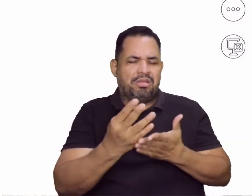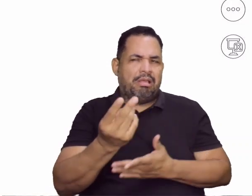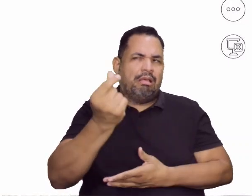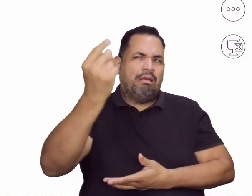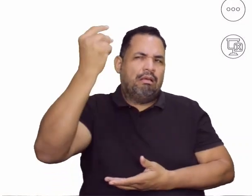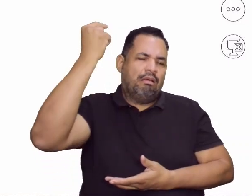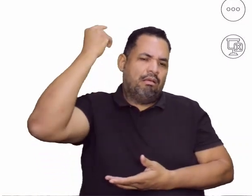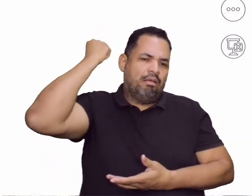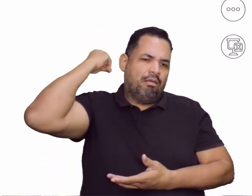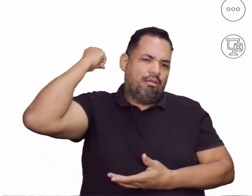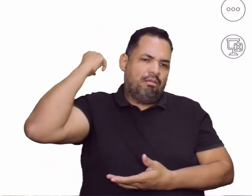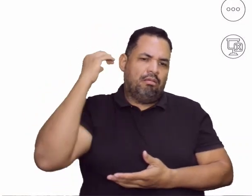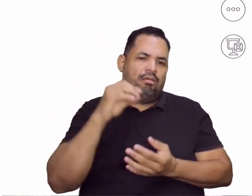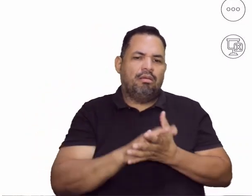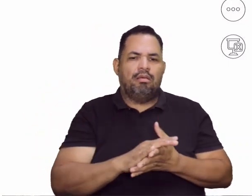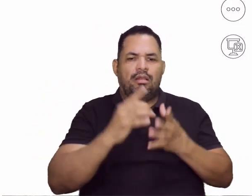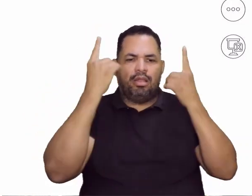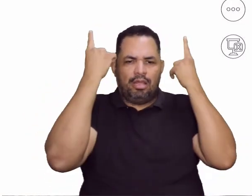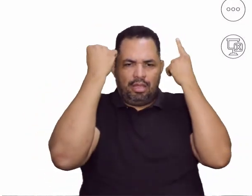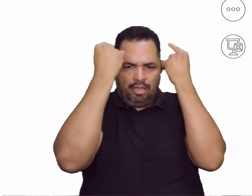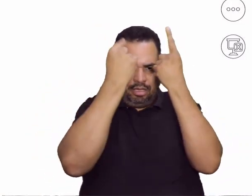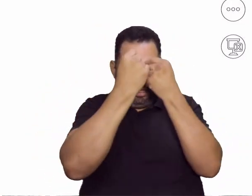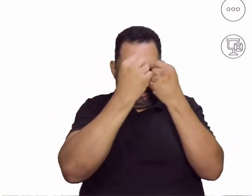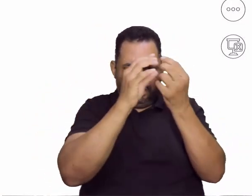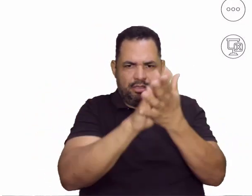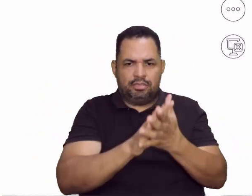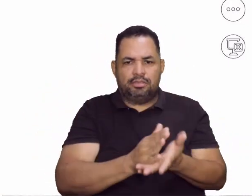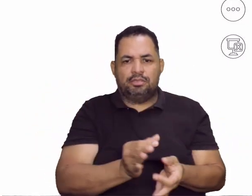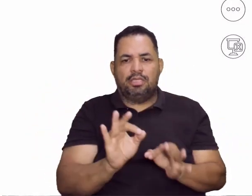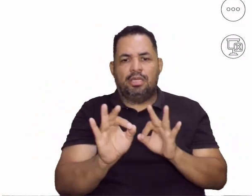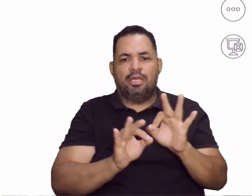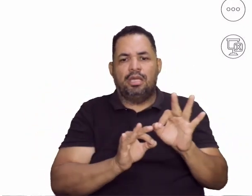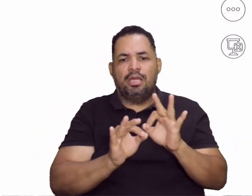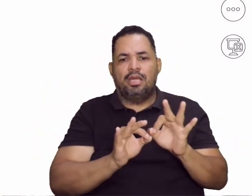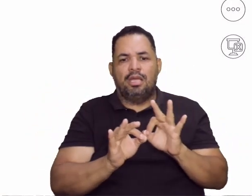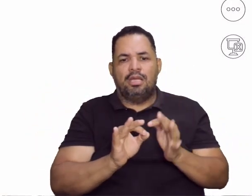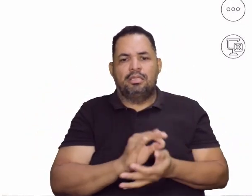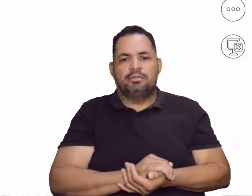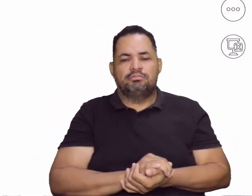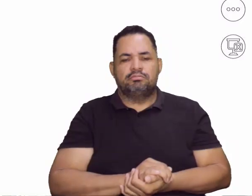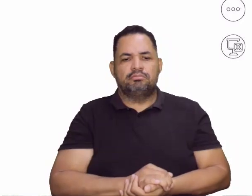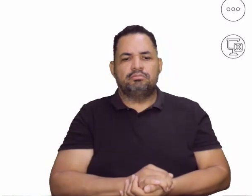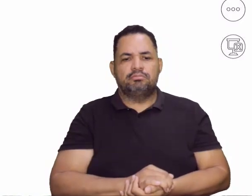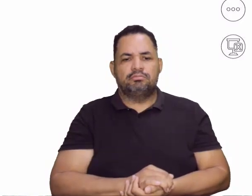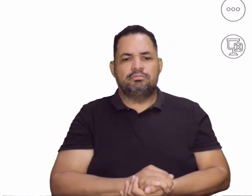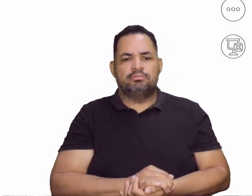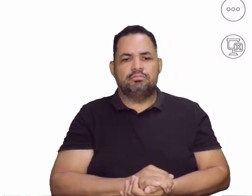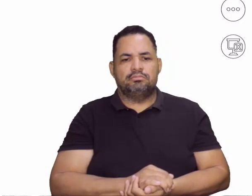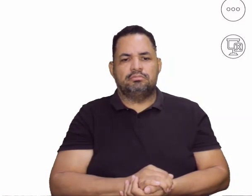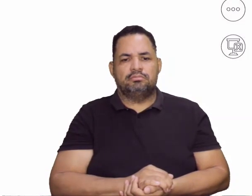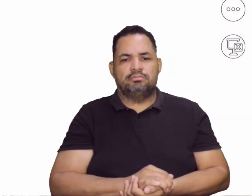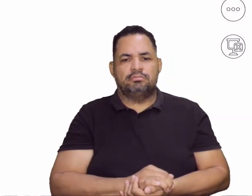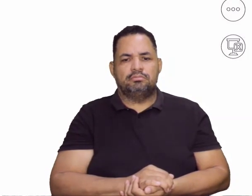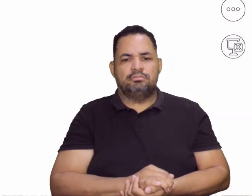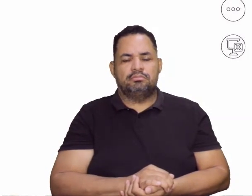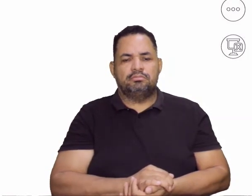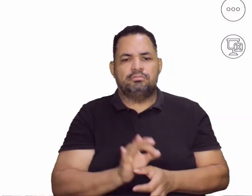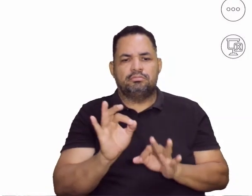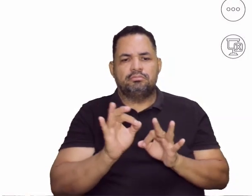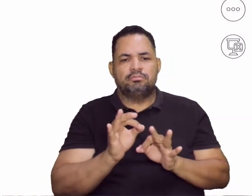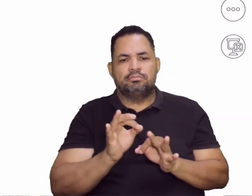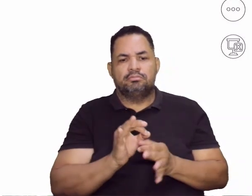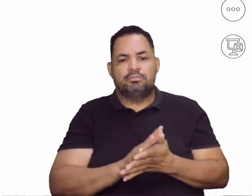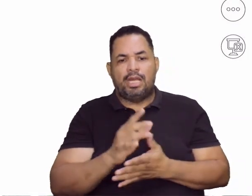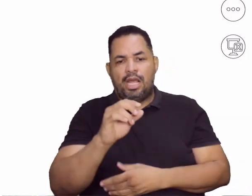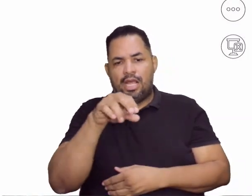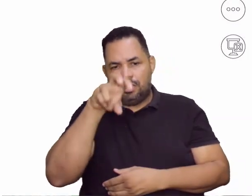época, tá? Durante a Idade Média, os jogos de xadrez e de dama, eles começaram a se